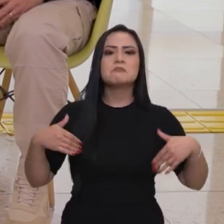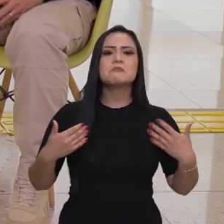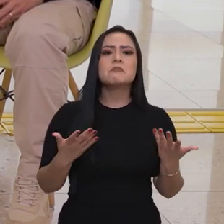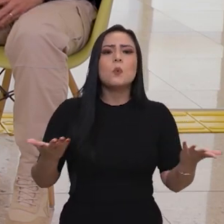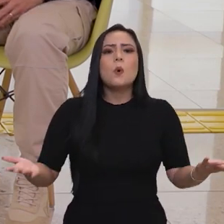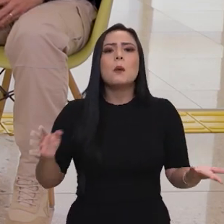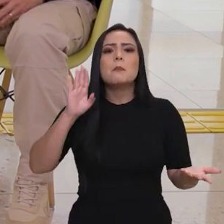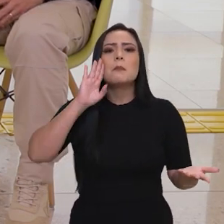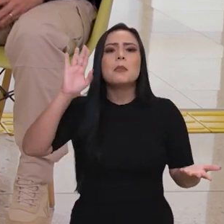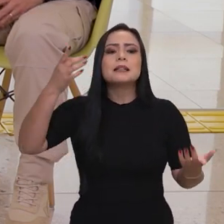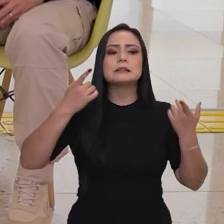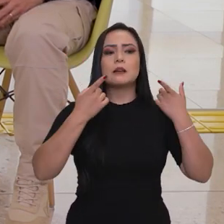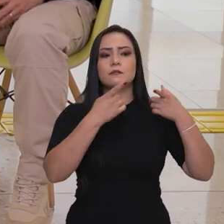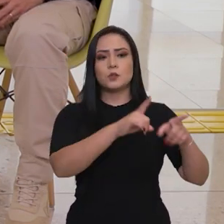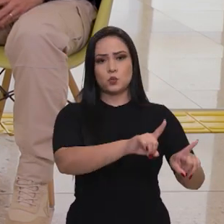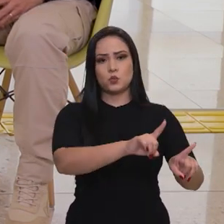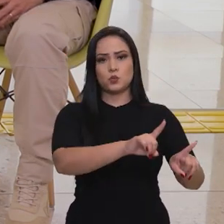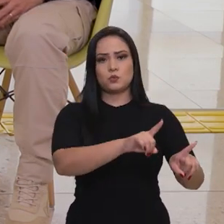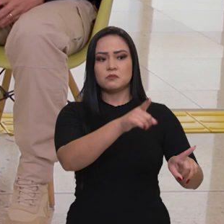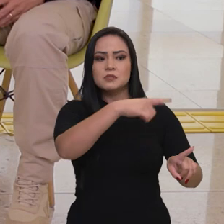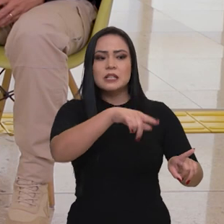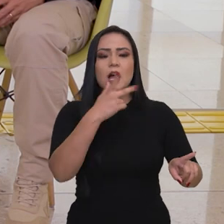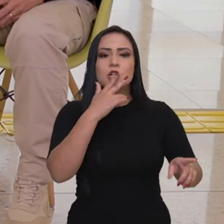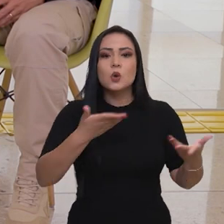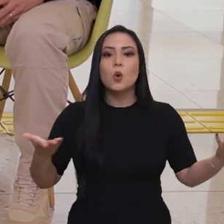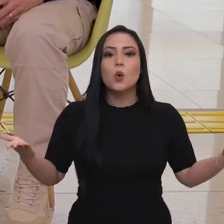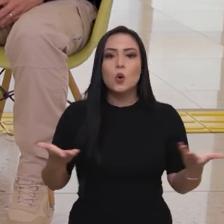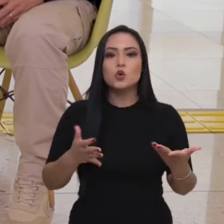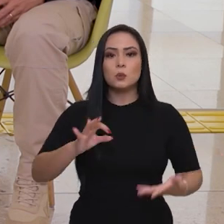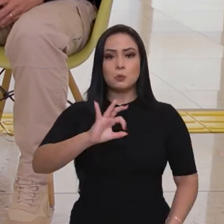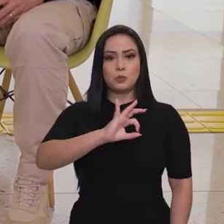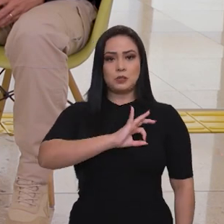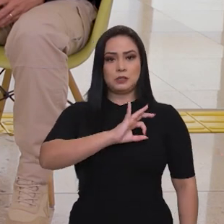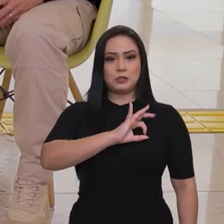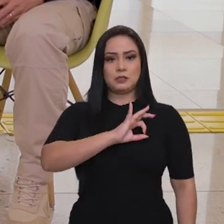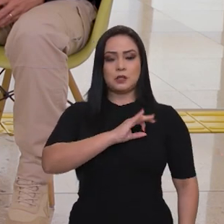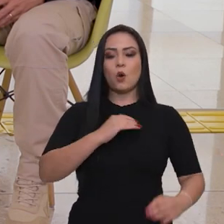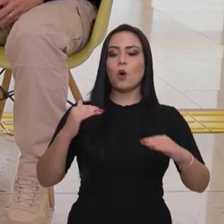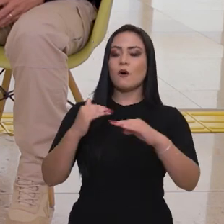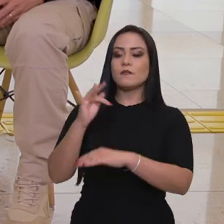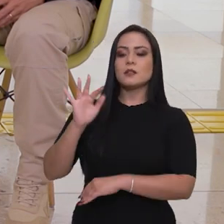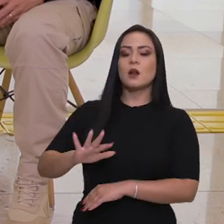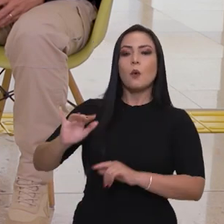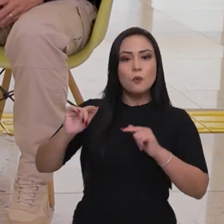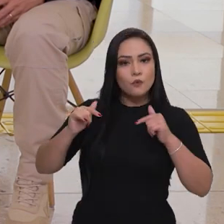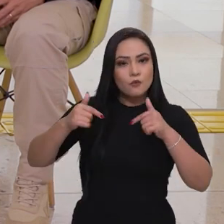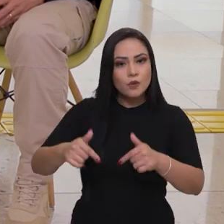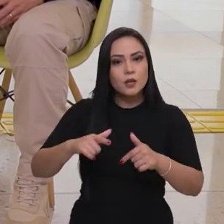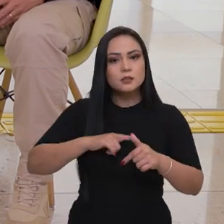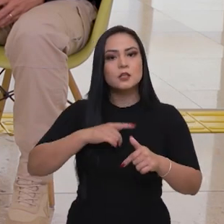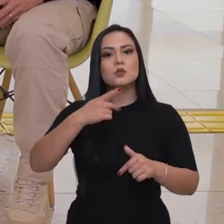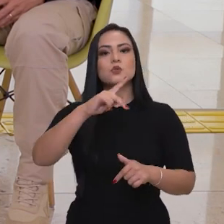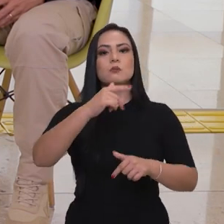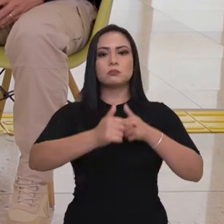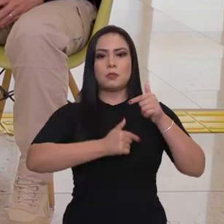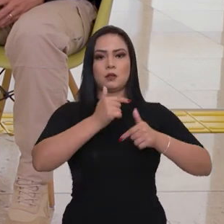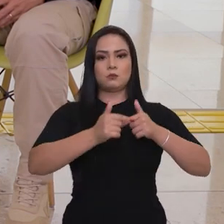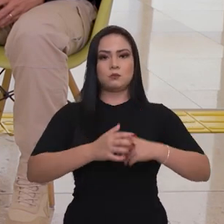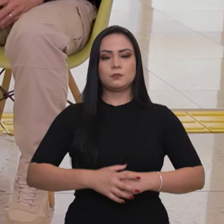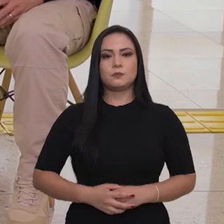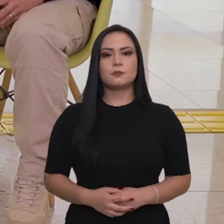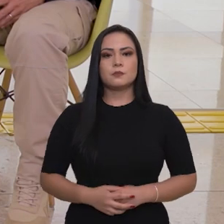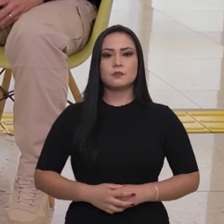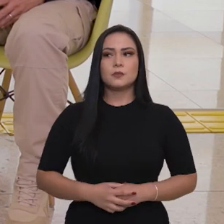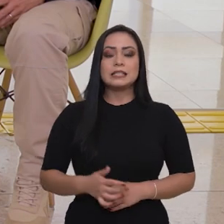E quais são os principais desafios que você acha hoje que o Policial Rodoviário Federal enfrenta para exercer sua